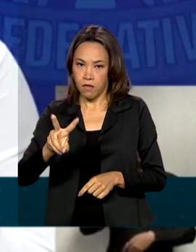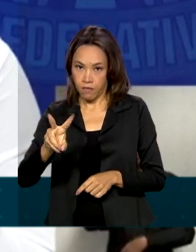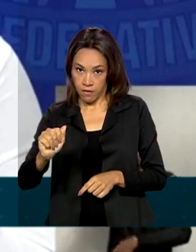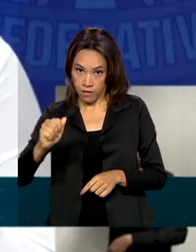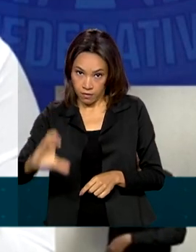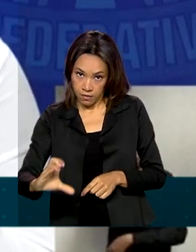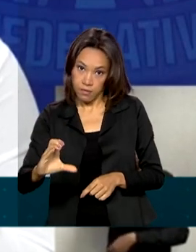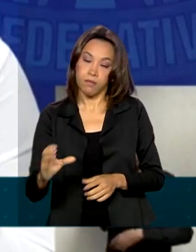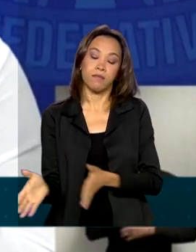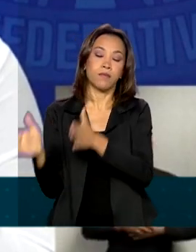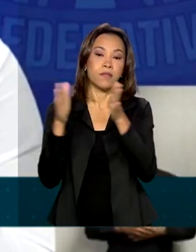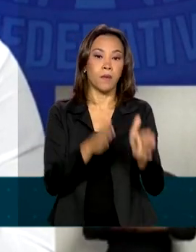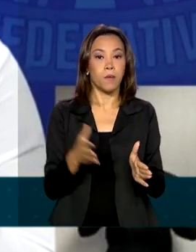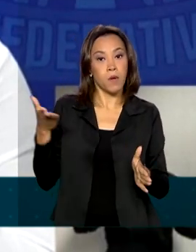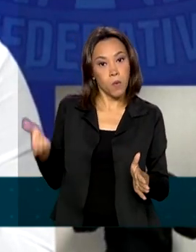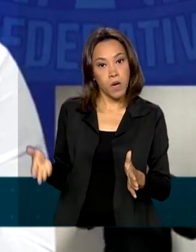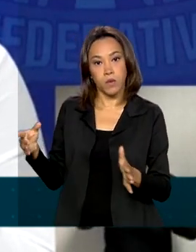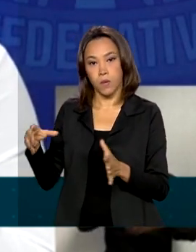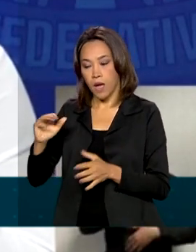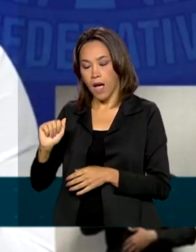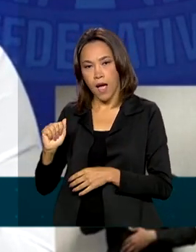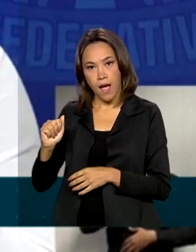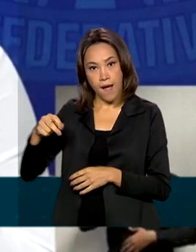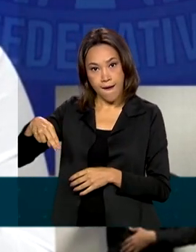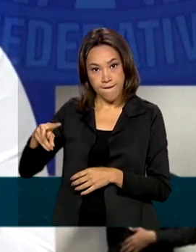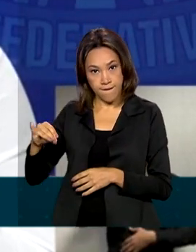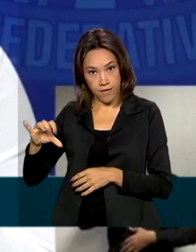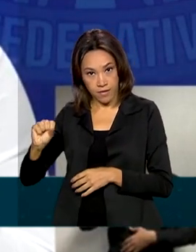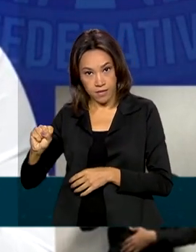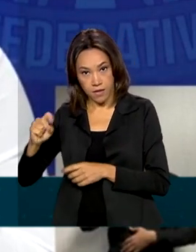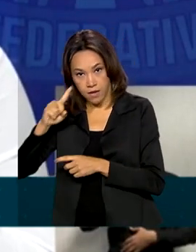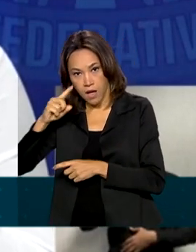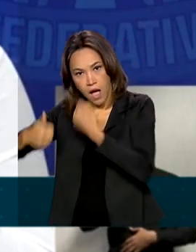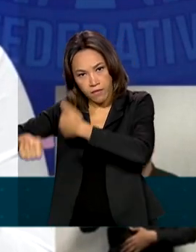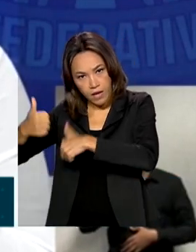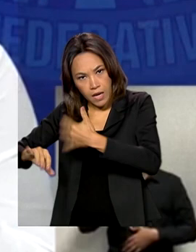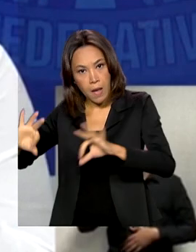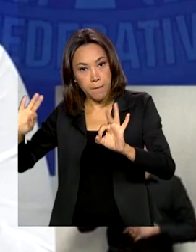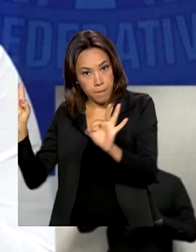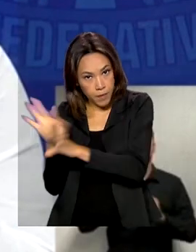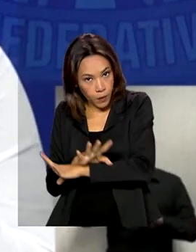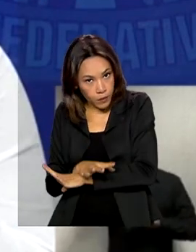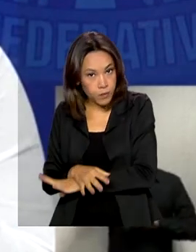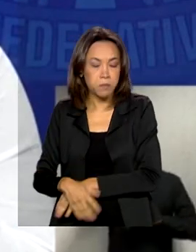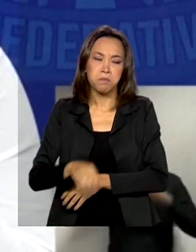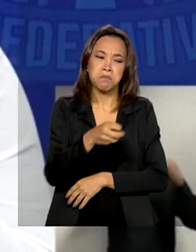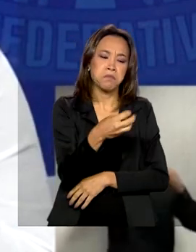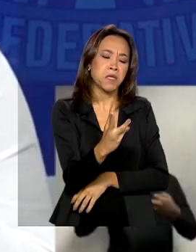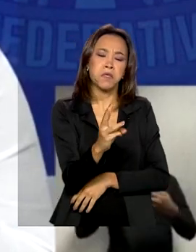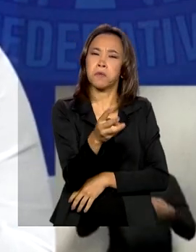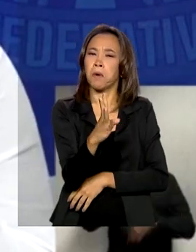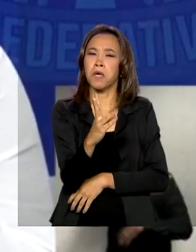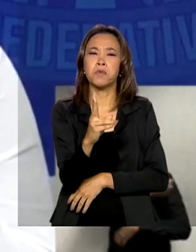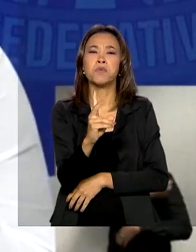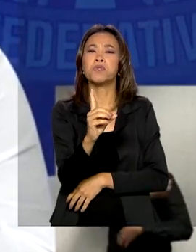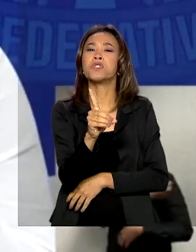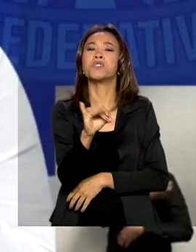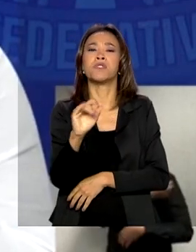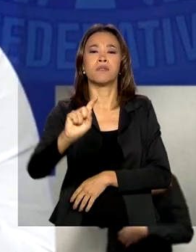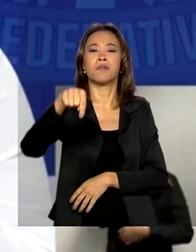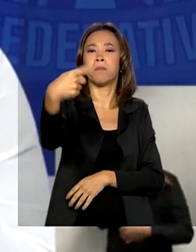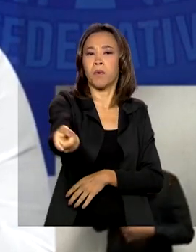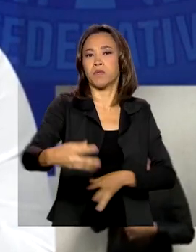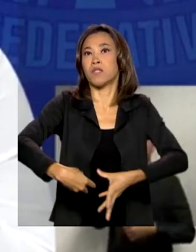Quando a Anvisa concluiu a sua análise de segurança e eficácia, 3, 4 dias depois, nós estamos distribuindo a